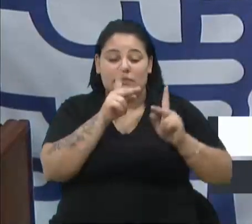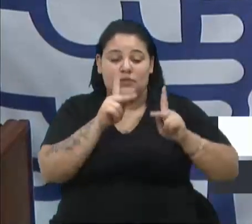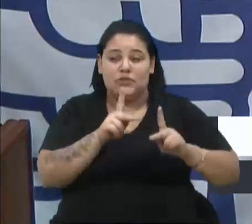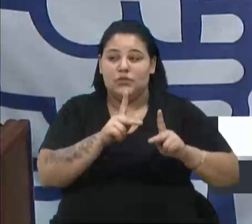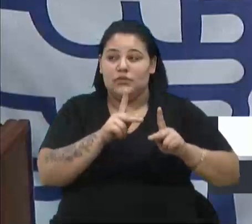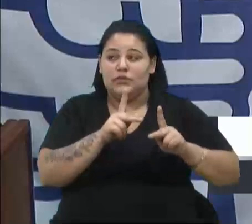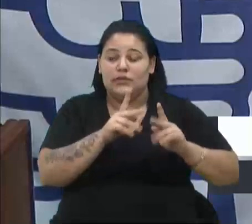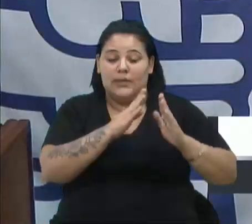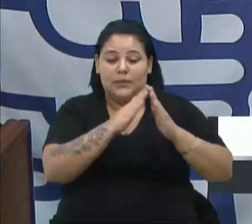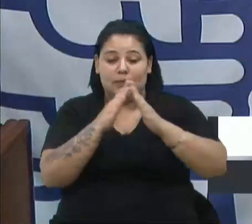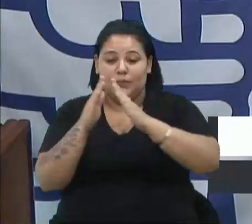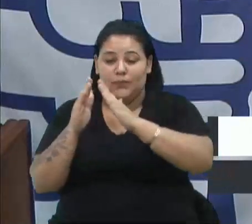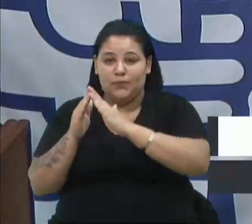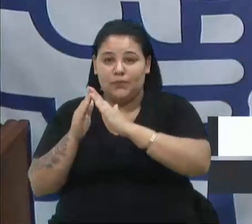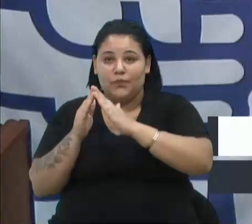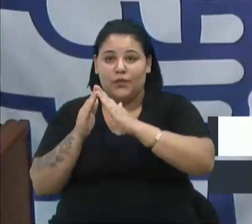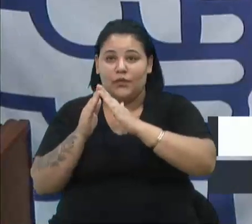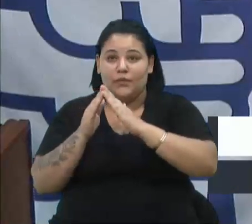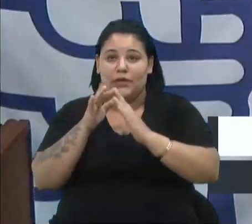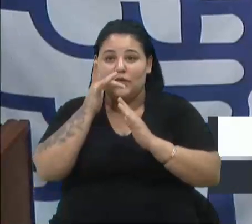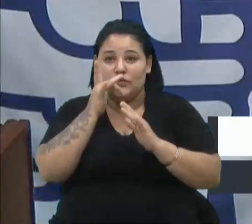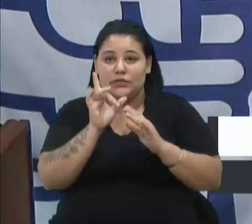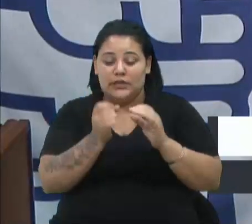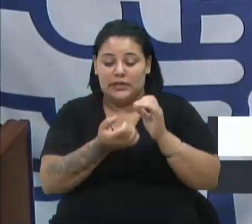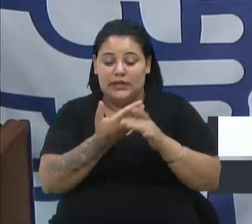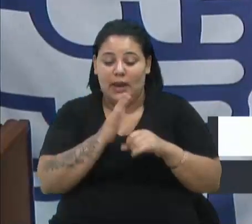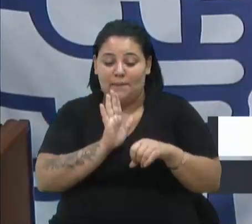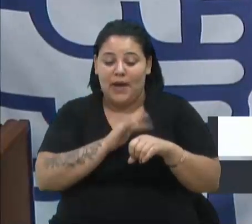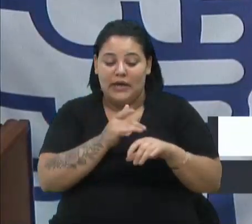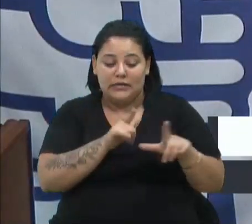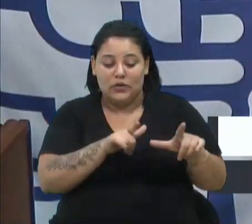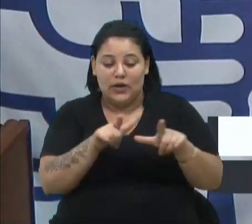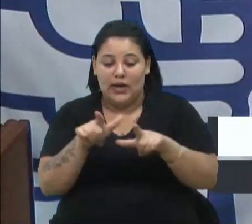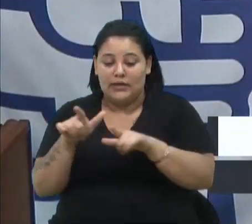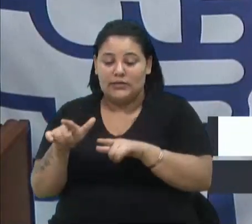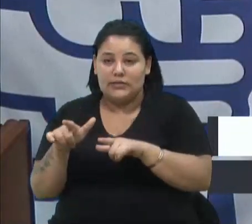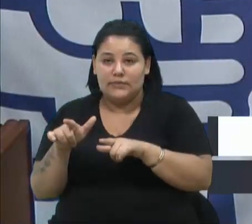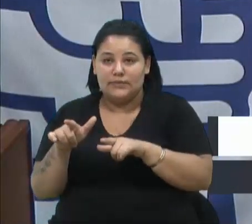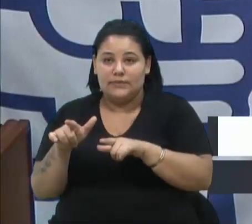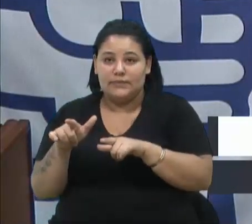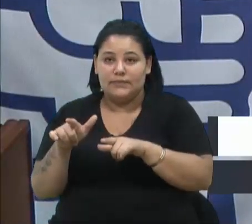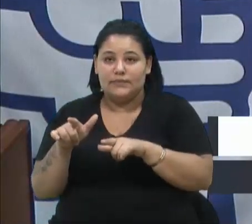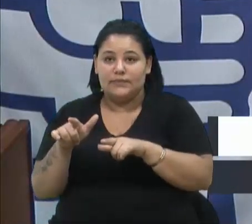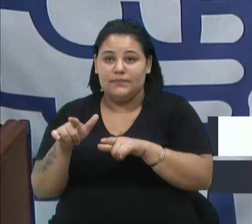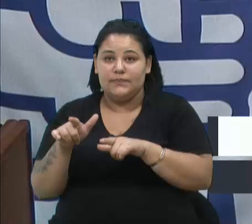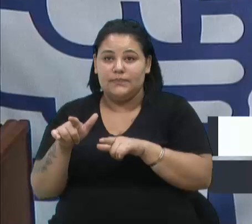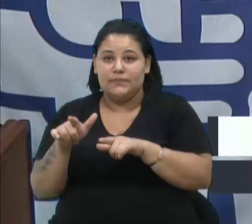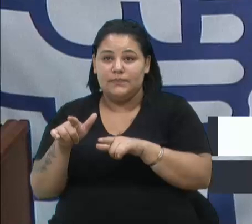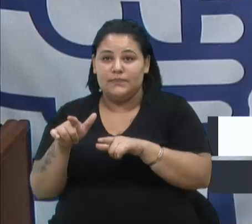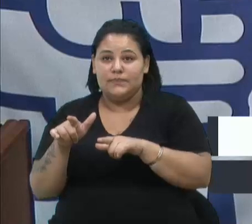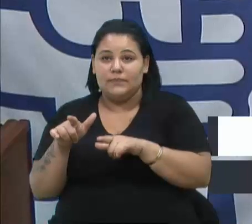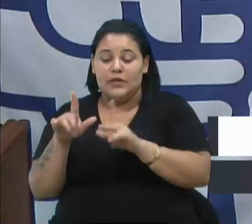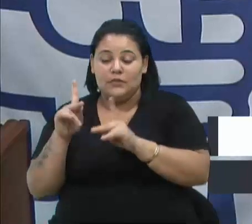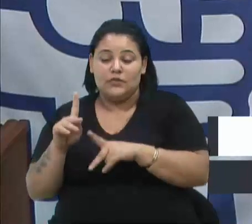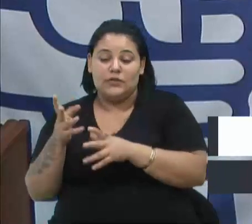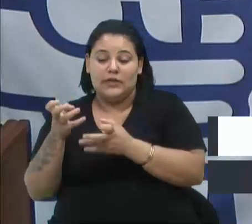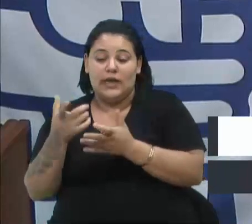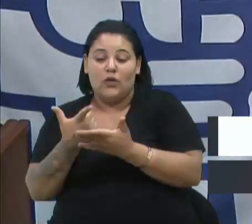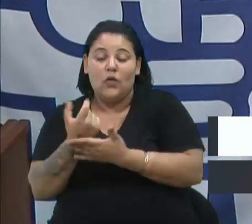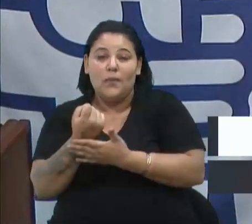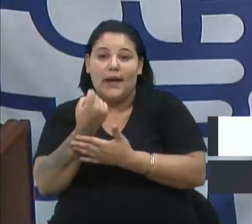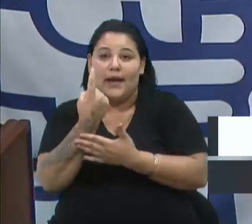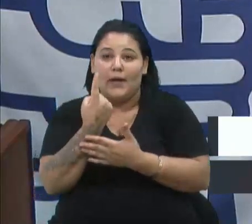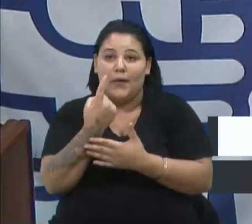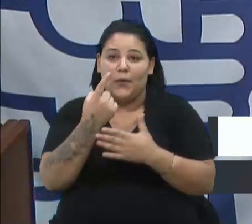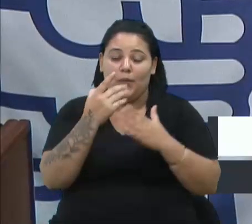de fomentar cada vez mais lotes para aqueles adquirentes de um terreno, de uma casa,